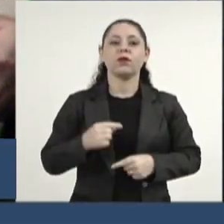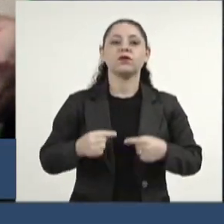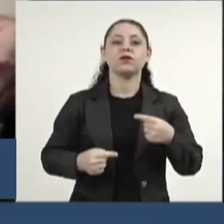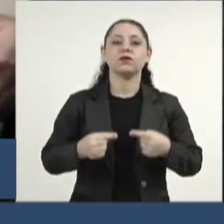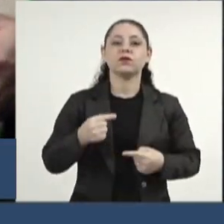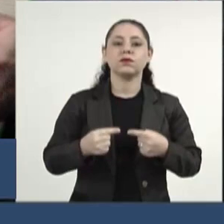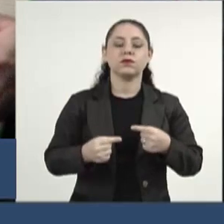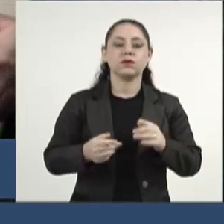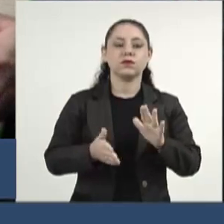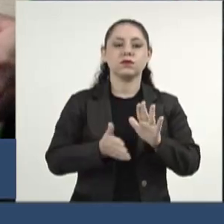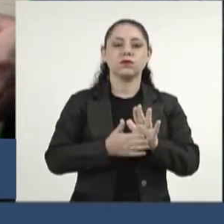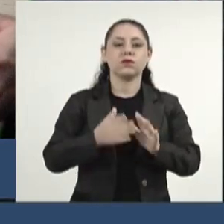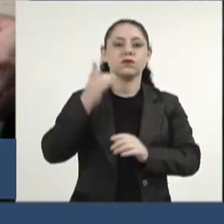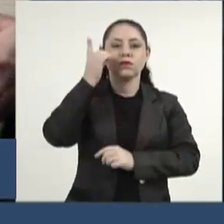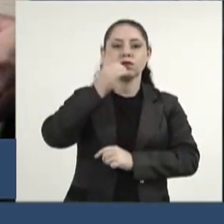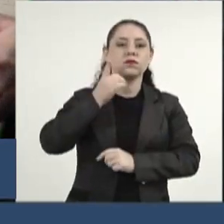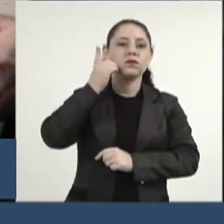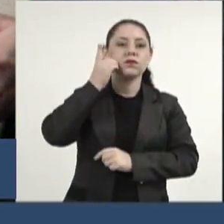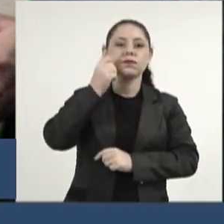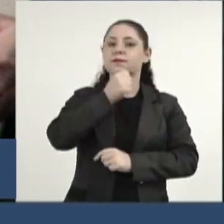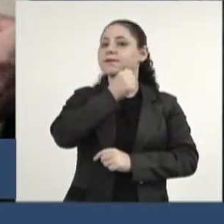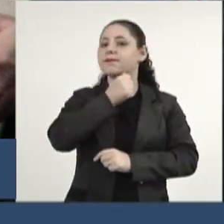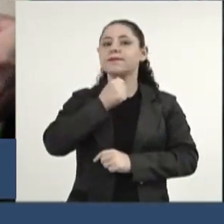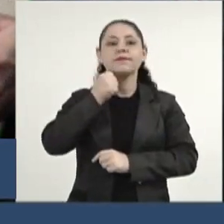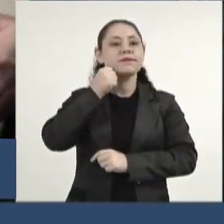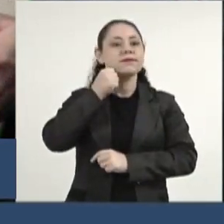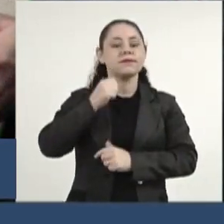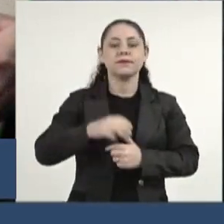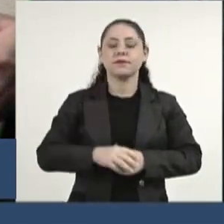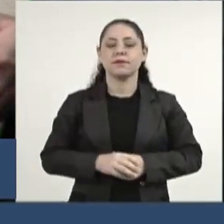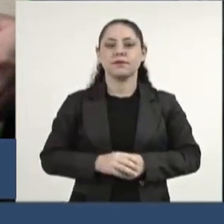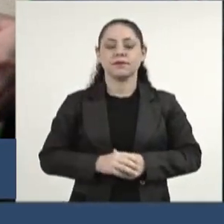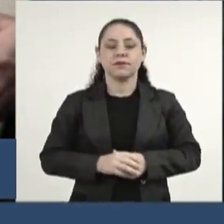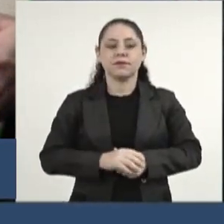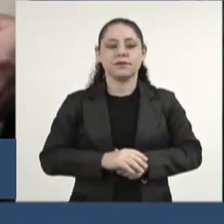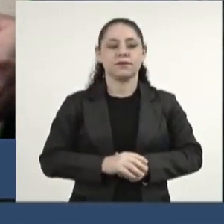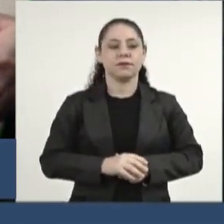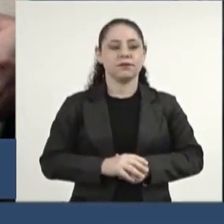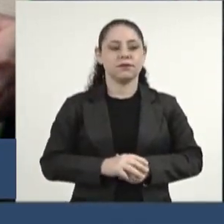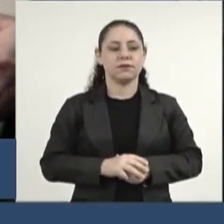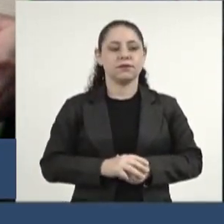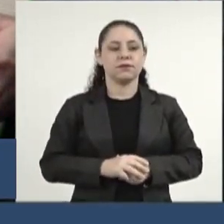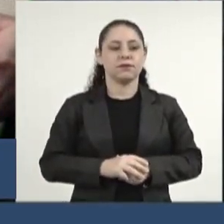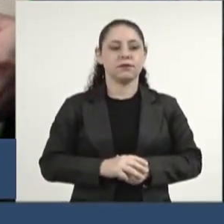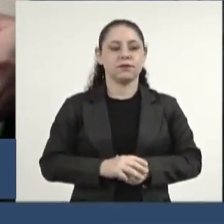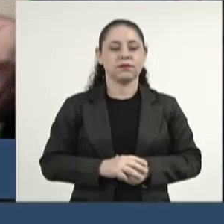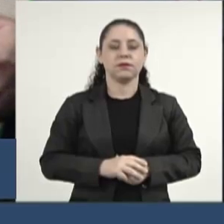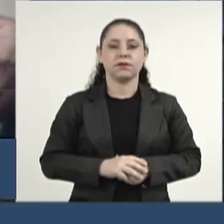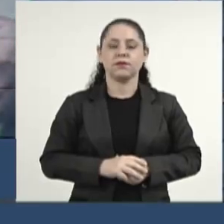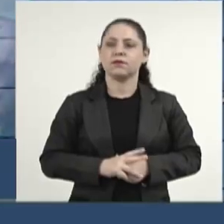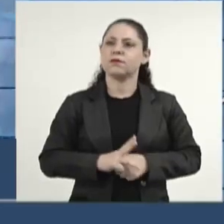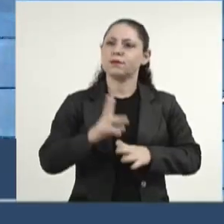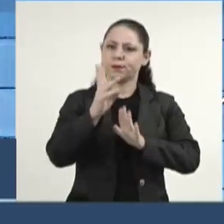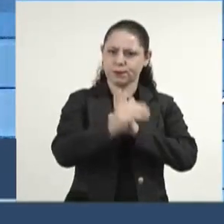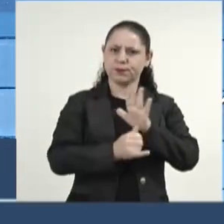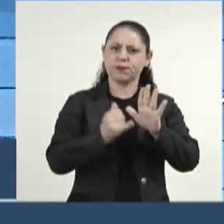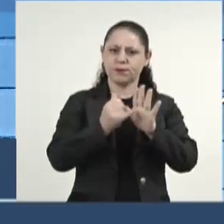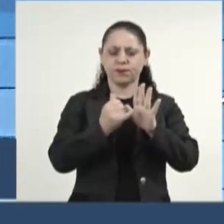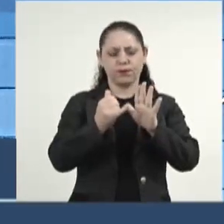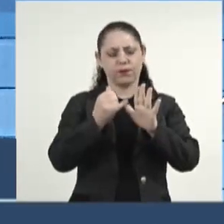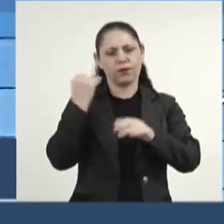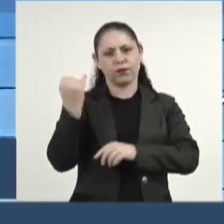discutir o autor, deputado Antônio Vaz. Esse projeto é muito importante,